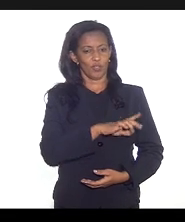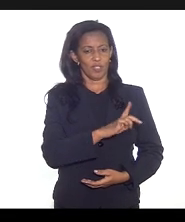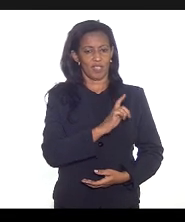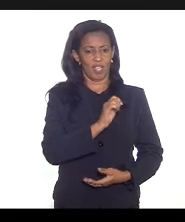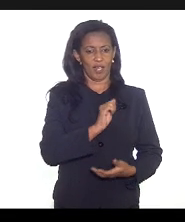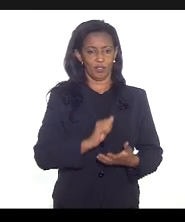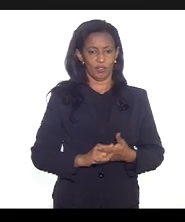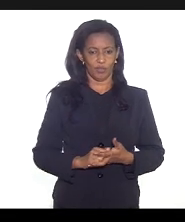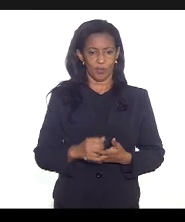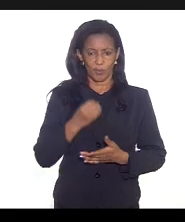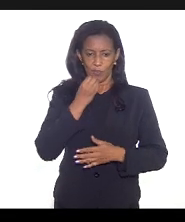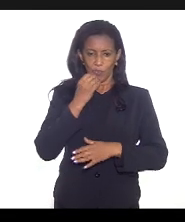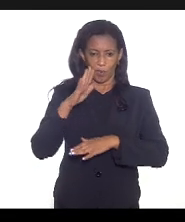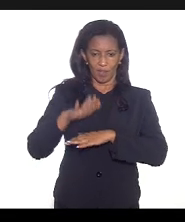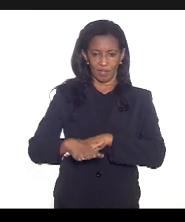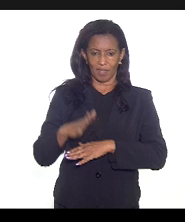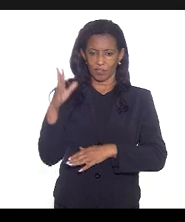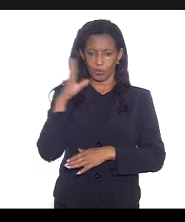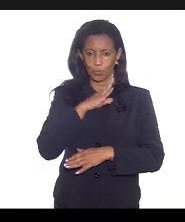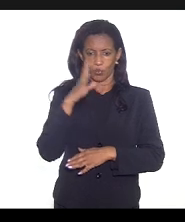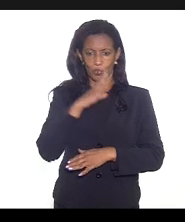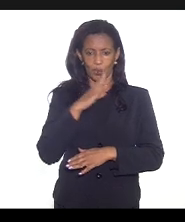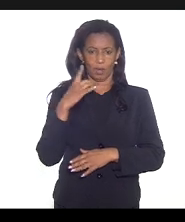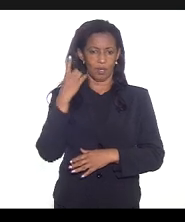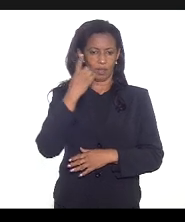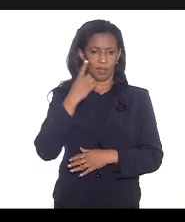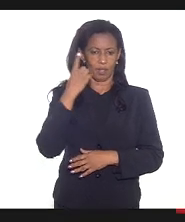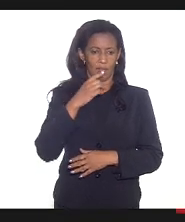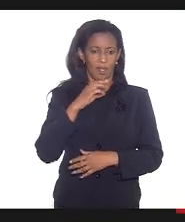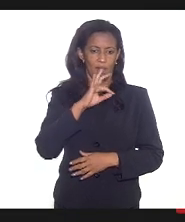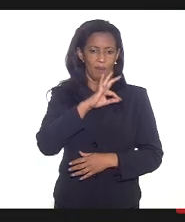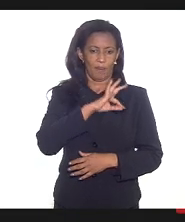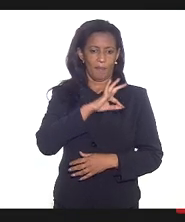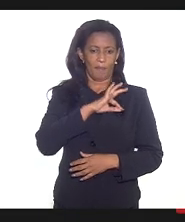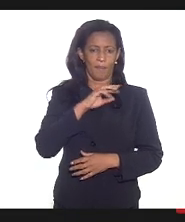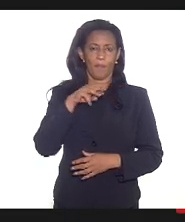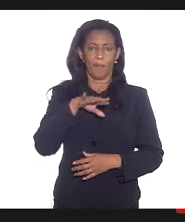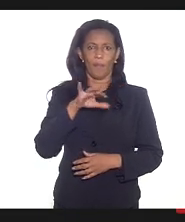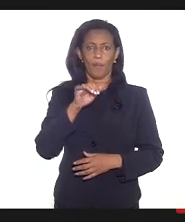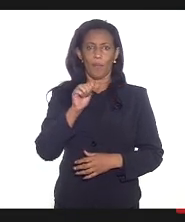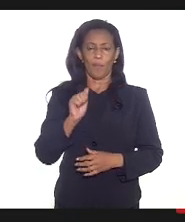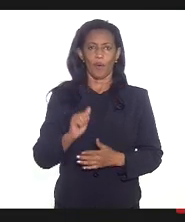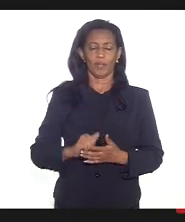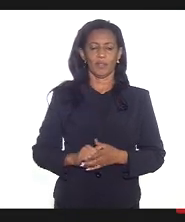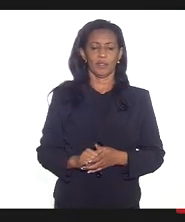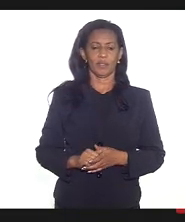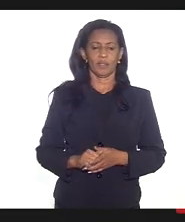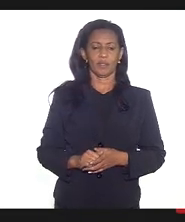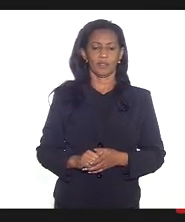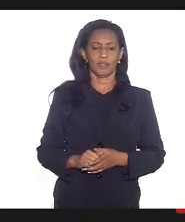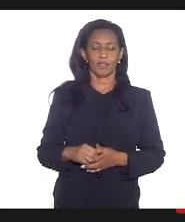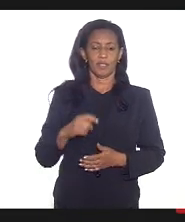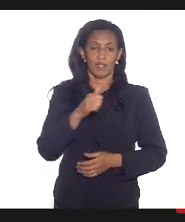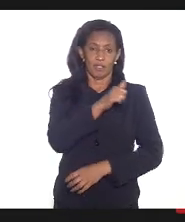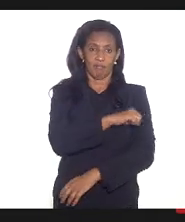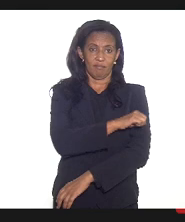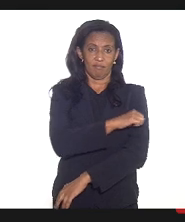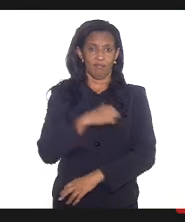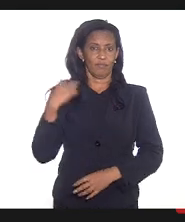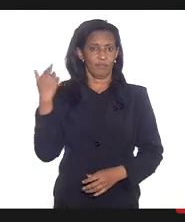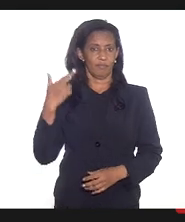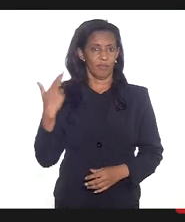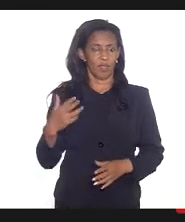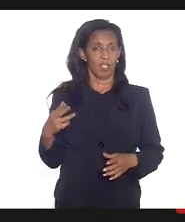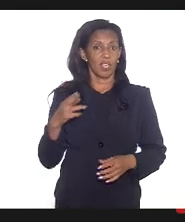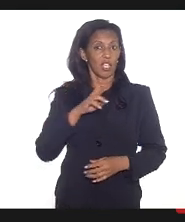boa tarde queria saudar muito rapidamente as deputadas Marta Rocha Mônica Francisco Intermeira Rejane em nome da